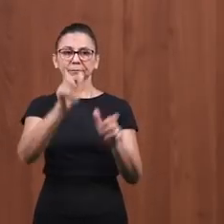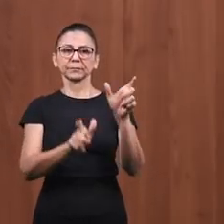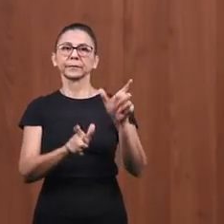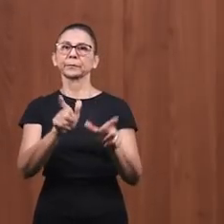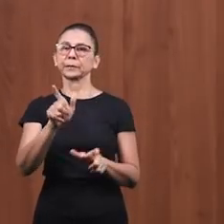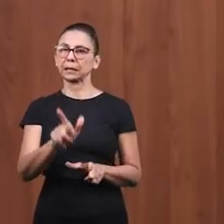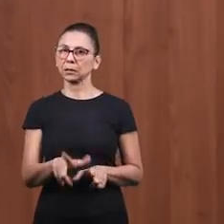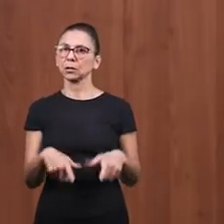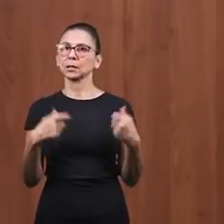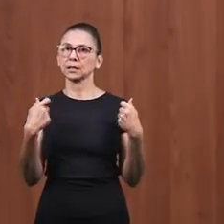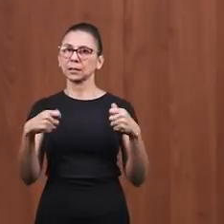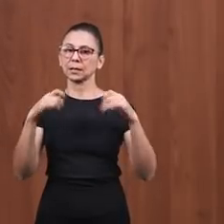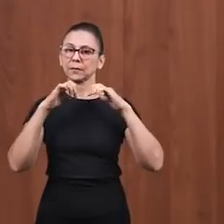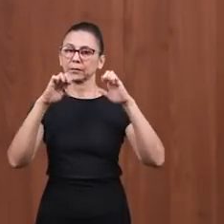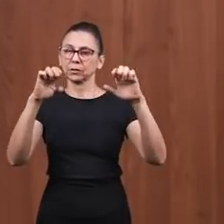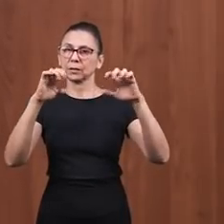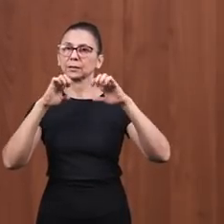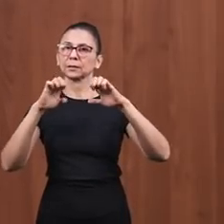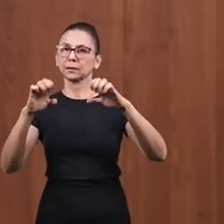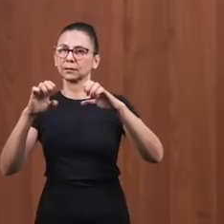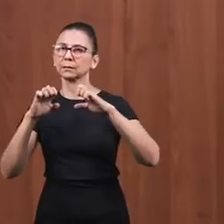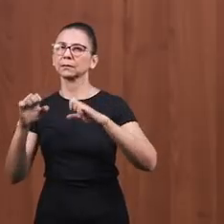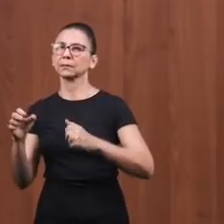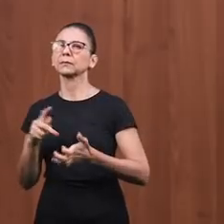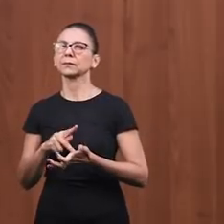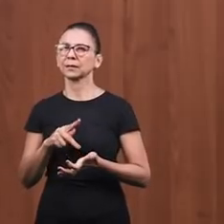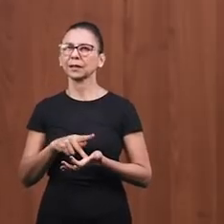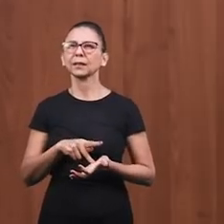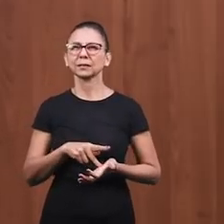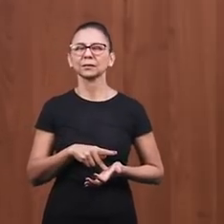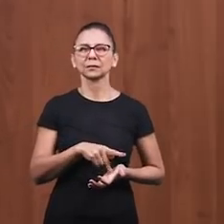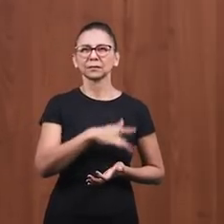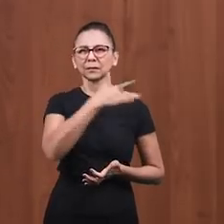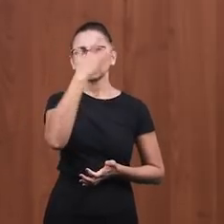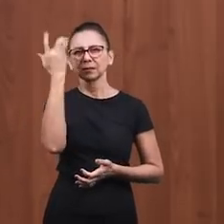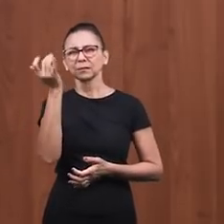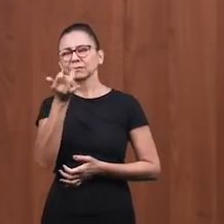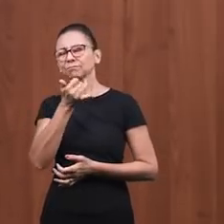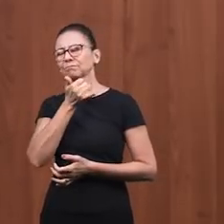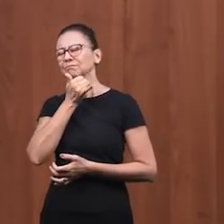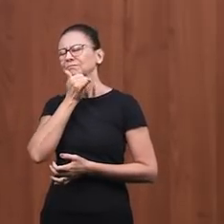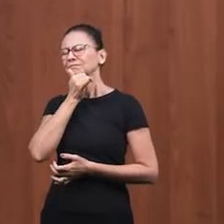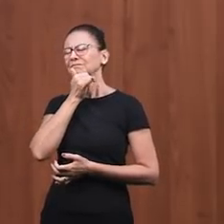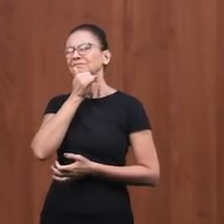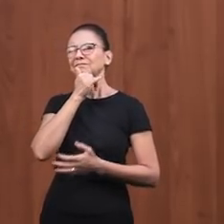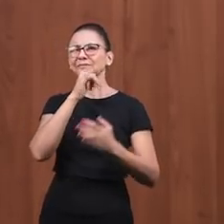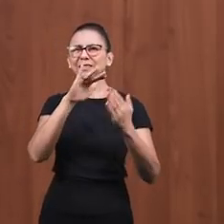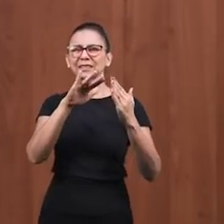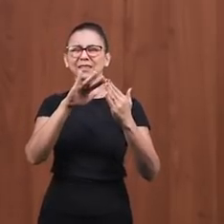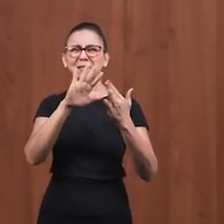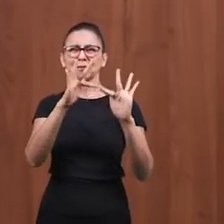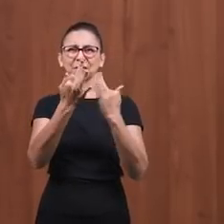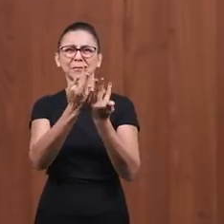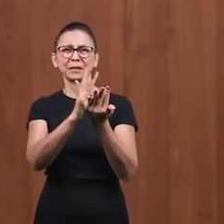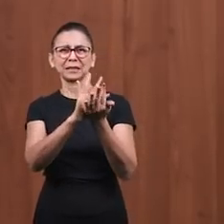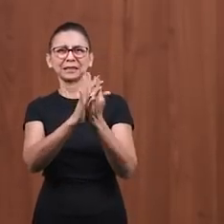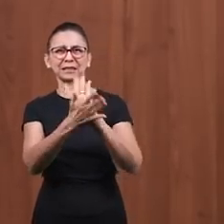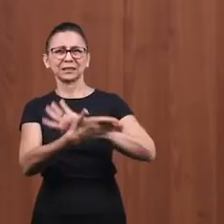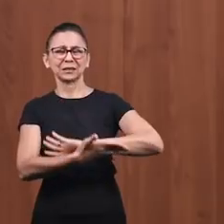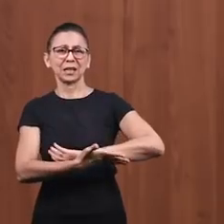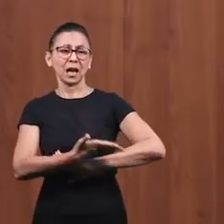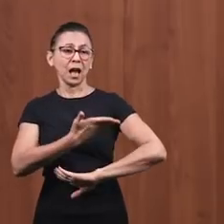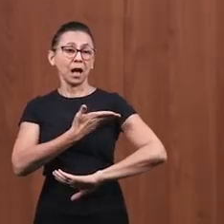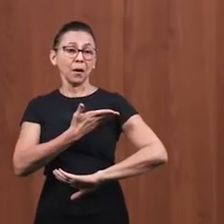necessitadas. Nós passamos por muitas vidas necessitadas nesse mundo. Pessoas tristes, com lares destruídos.